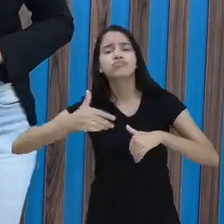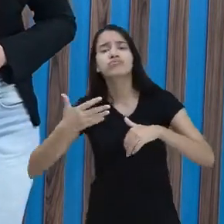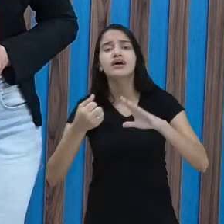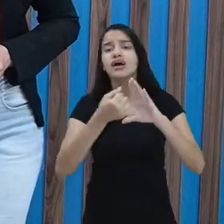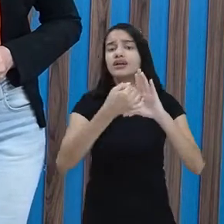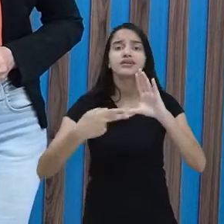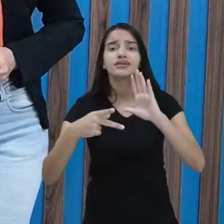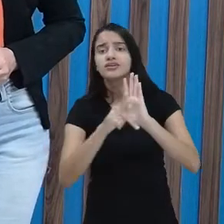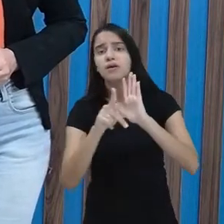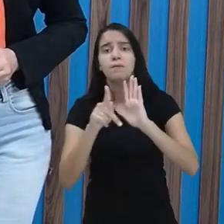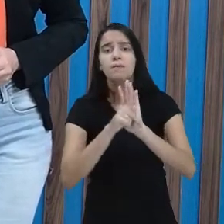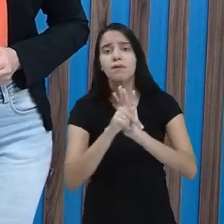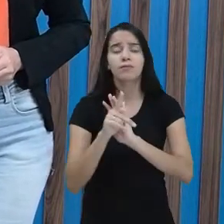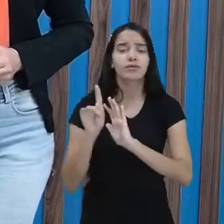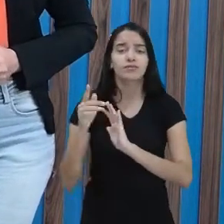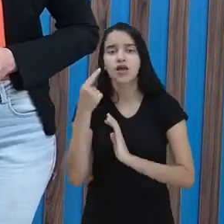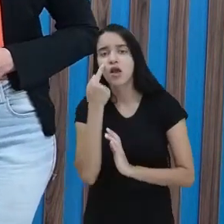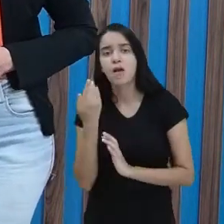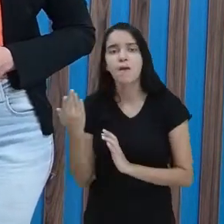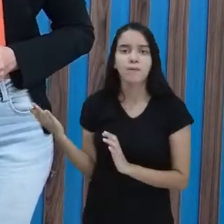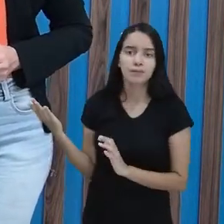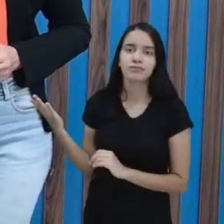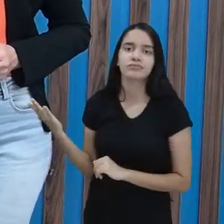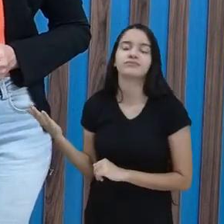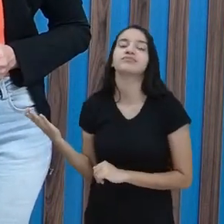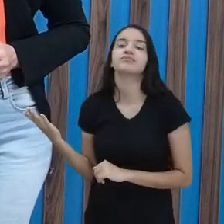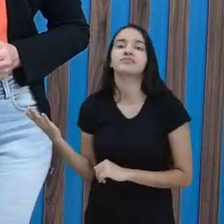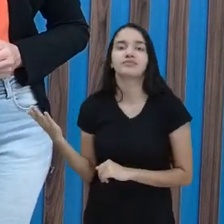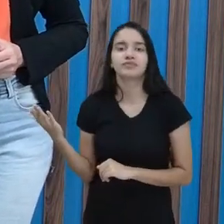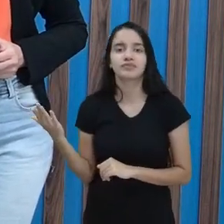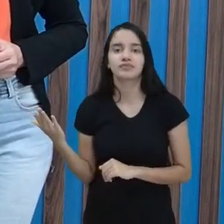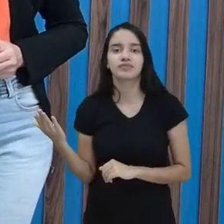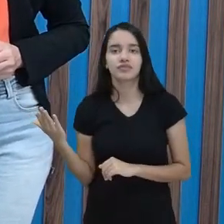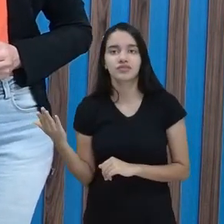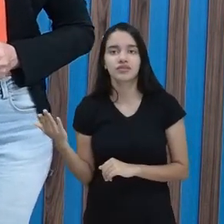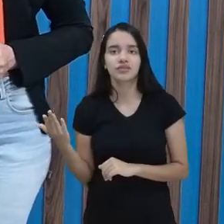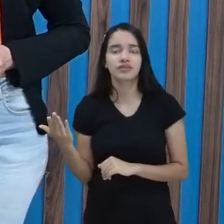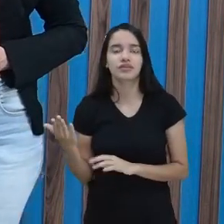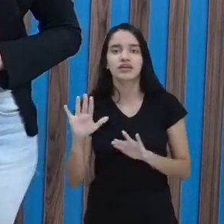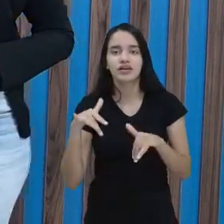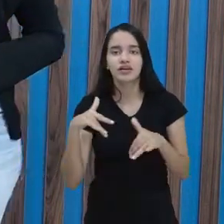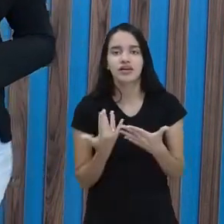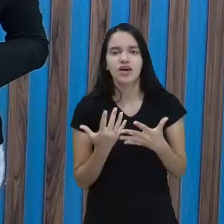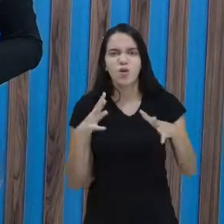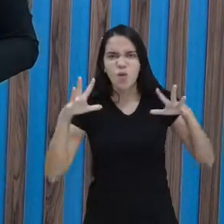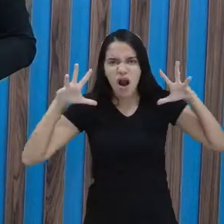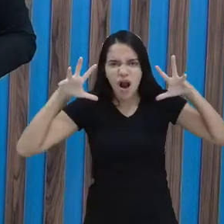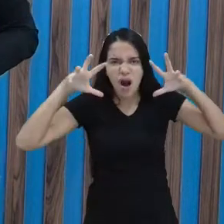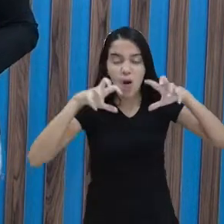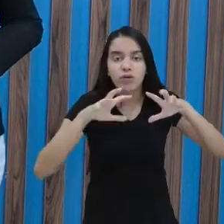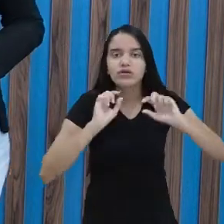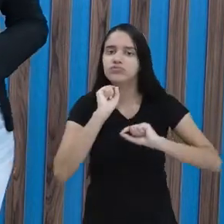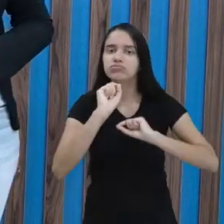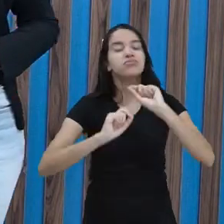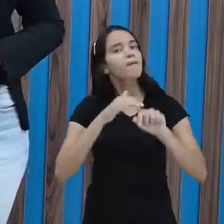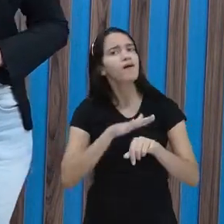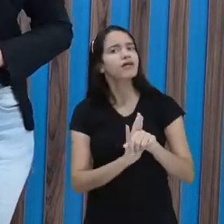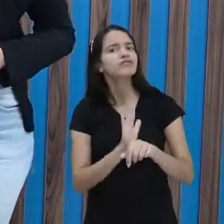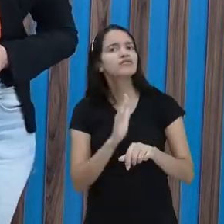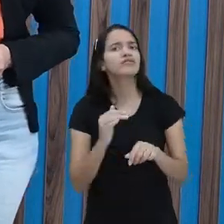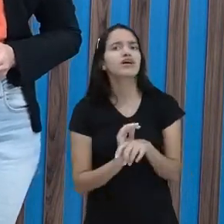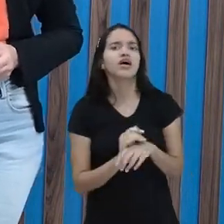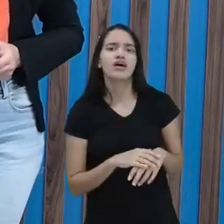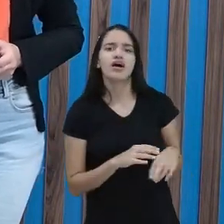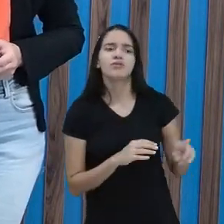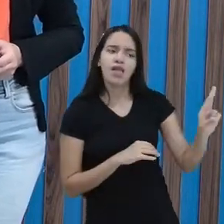características eu posso dar a esse leão aqui? Ele é feroz. Quer mais? Fala pra mim aí